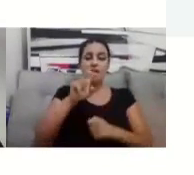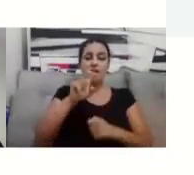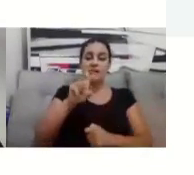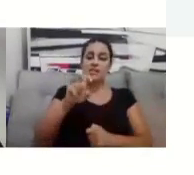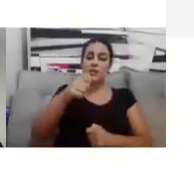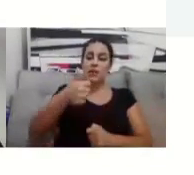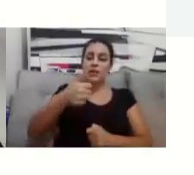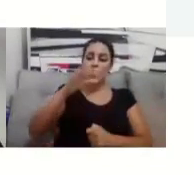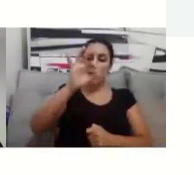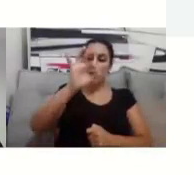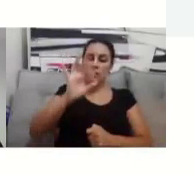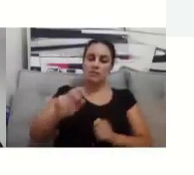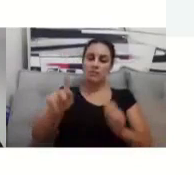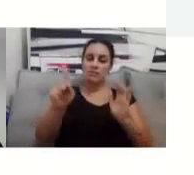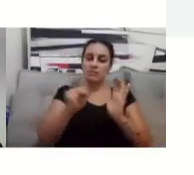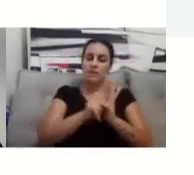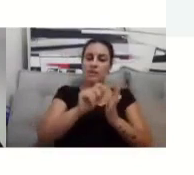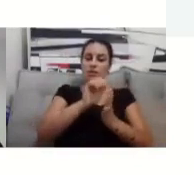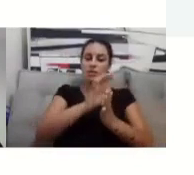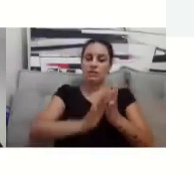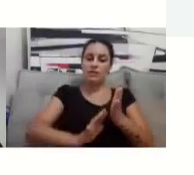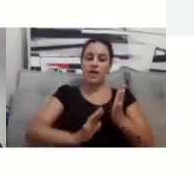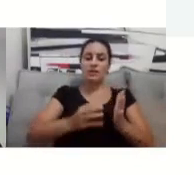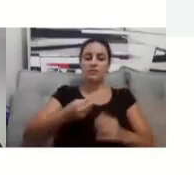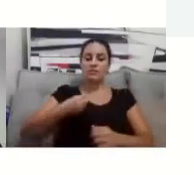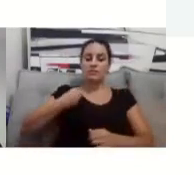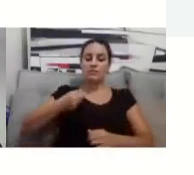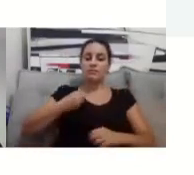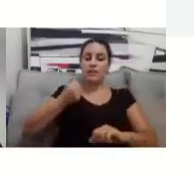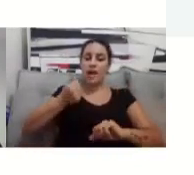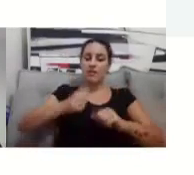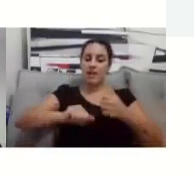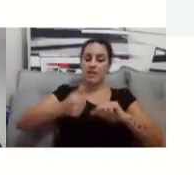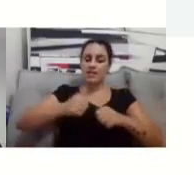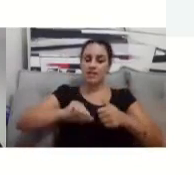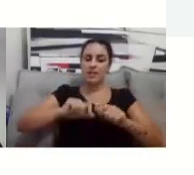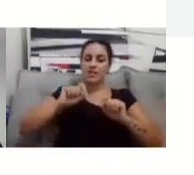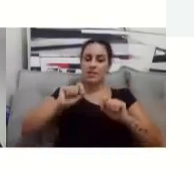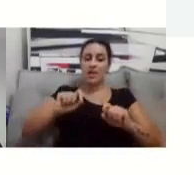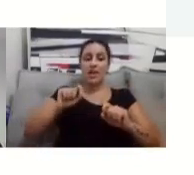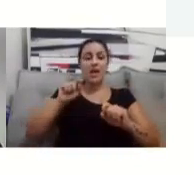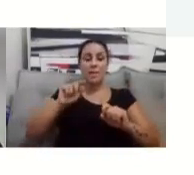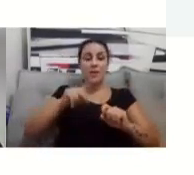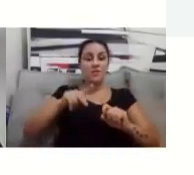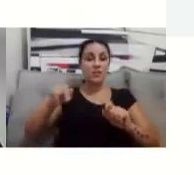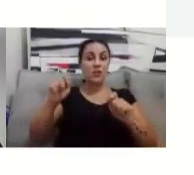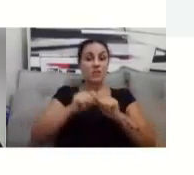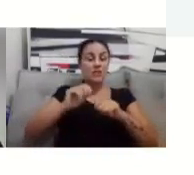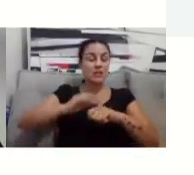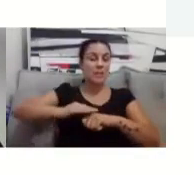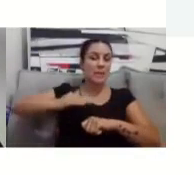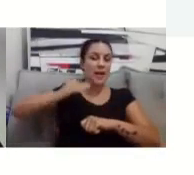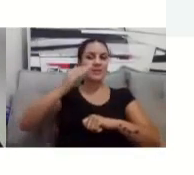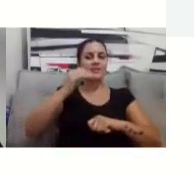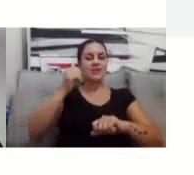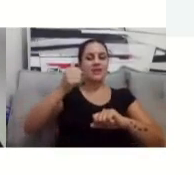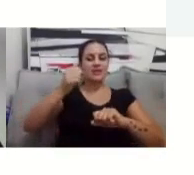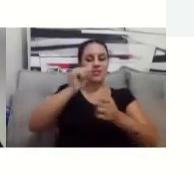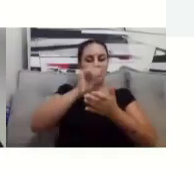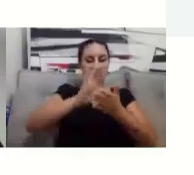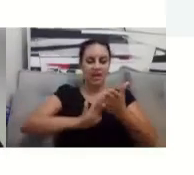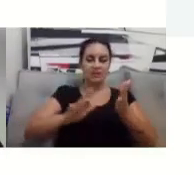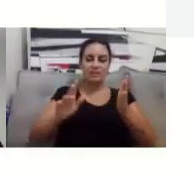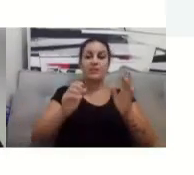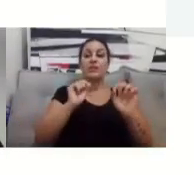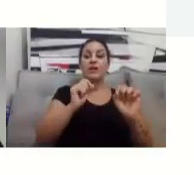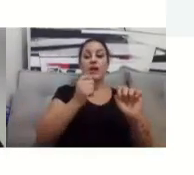avaliativas que ele tem que dar nas web conferências, né, então, vocês precisam participar das web conferências